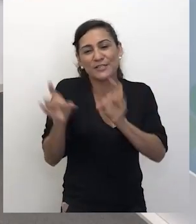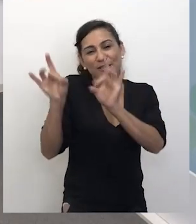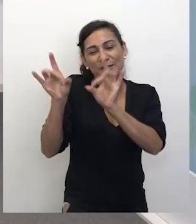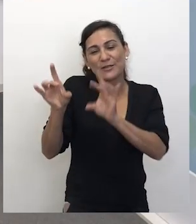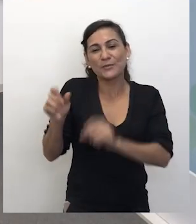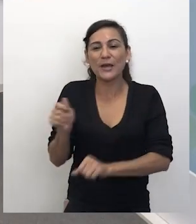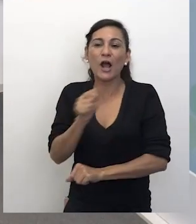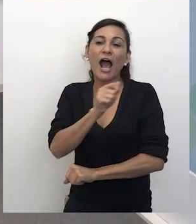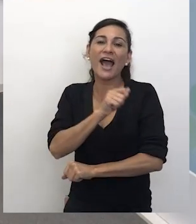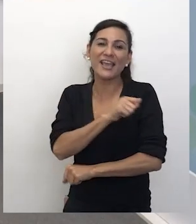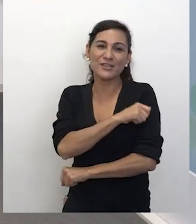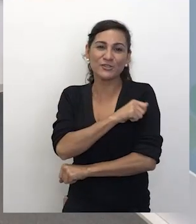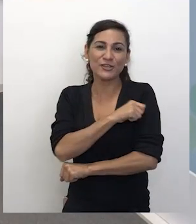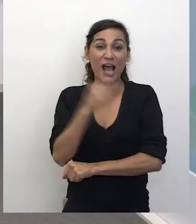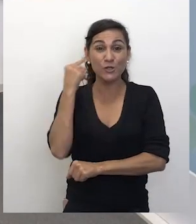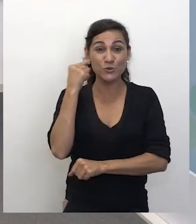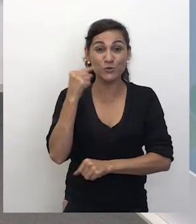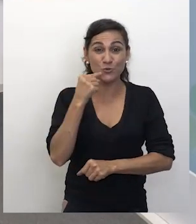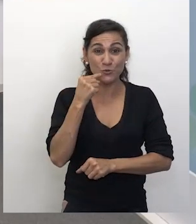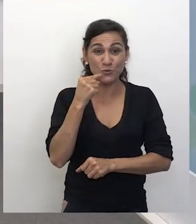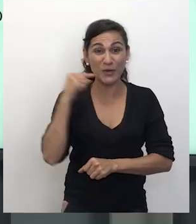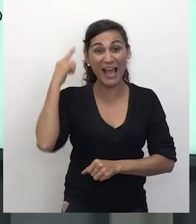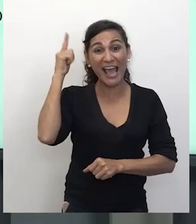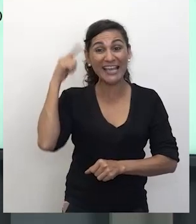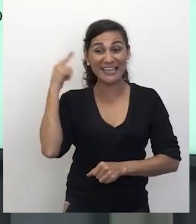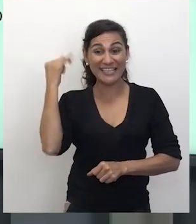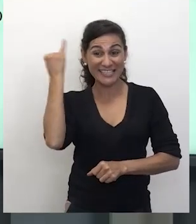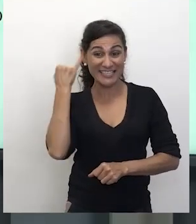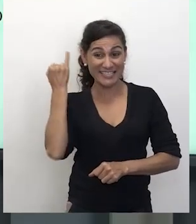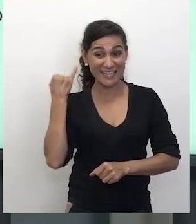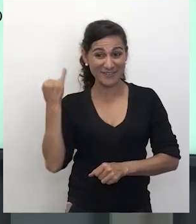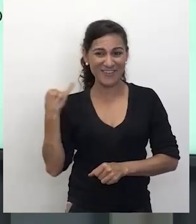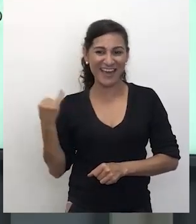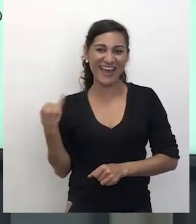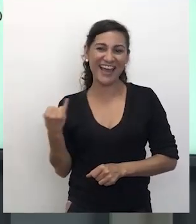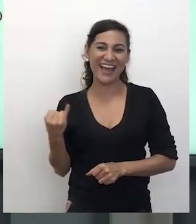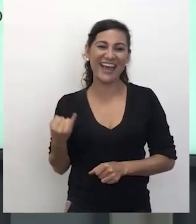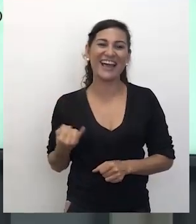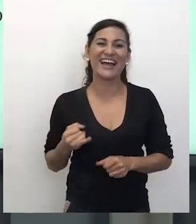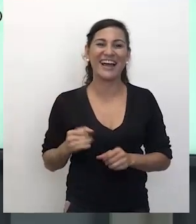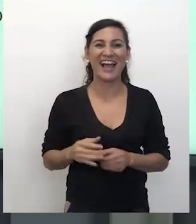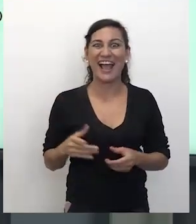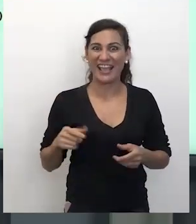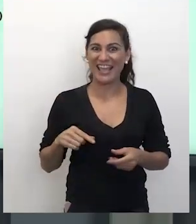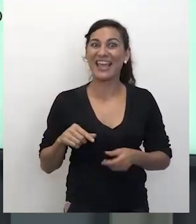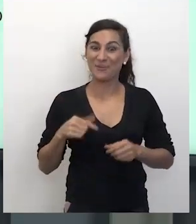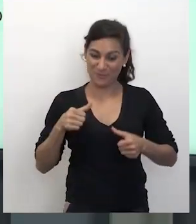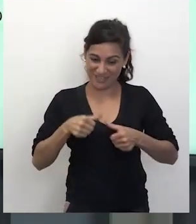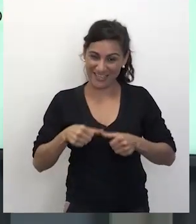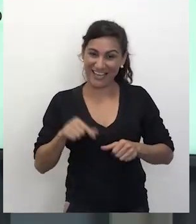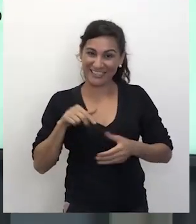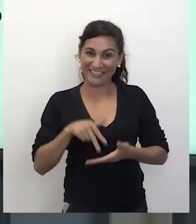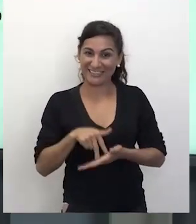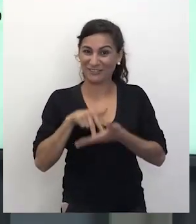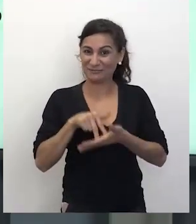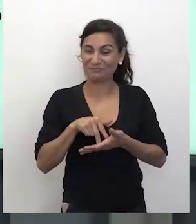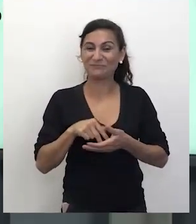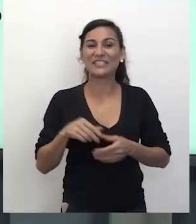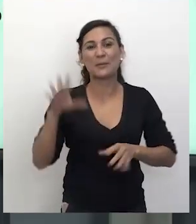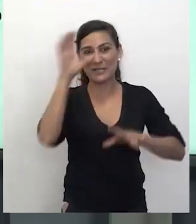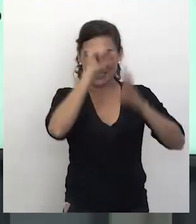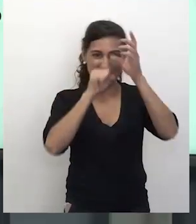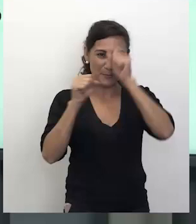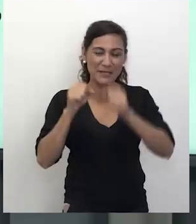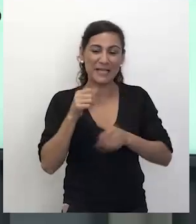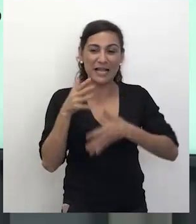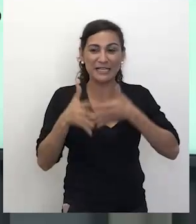estudante surda Isabela, né? Oh! Eu fiquei aqui, né? Nós temos que aprender